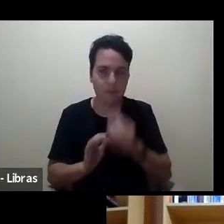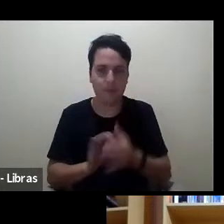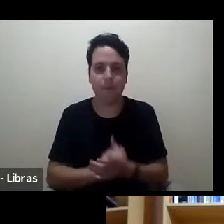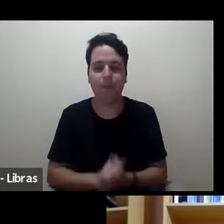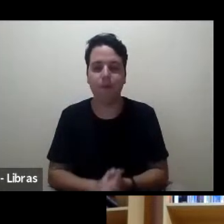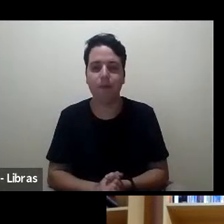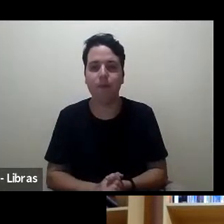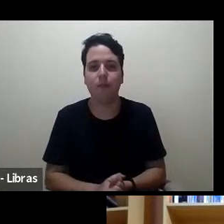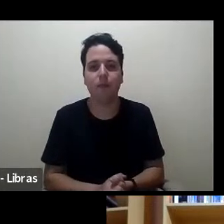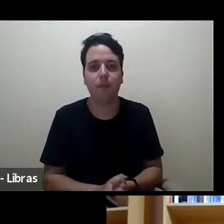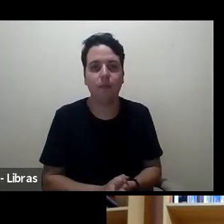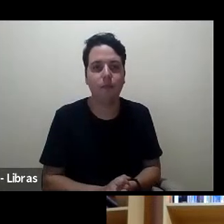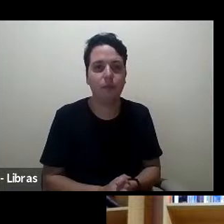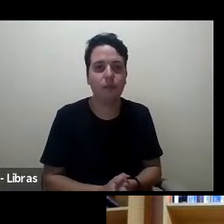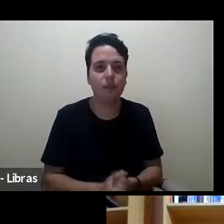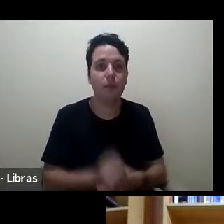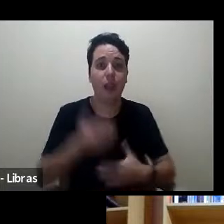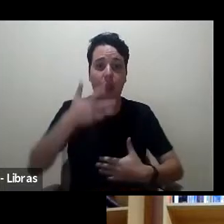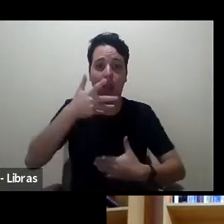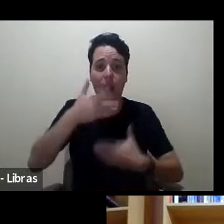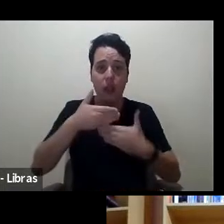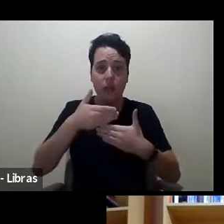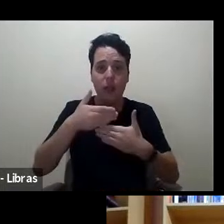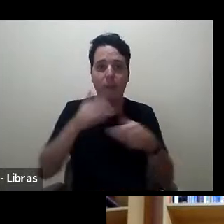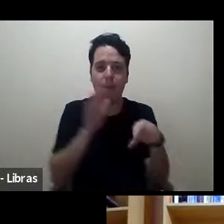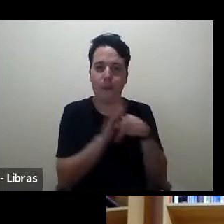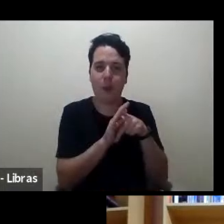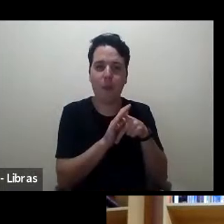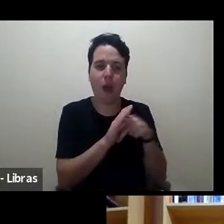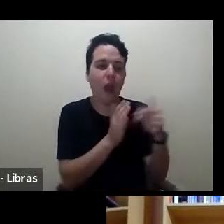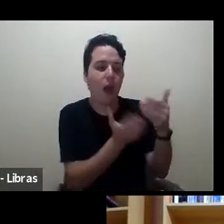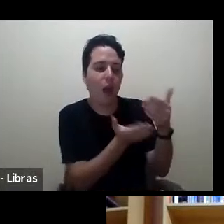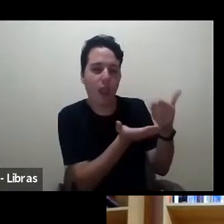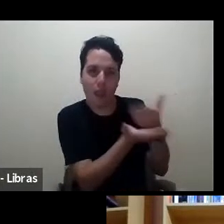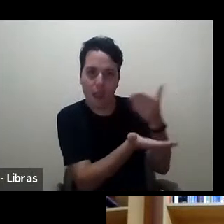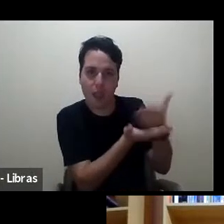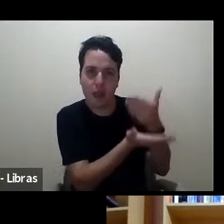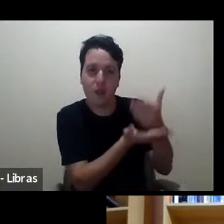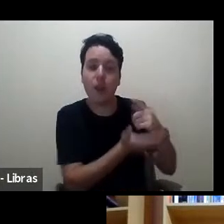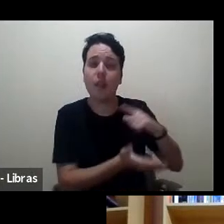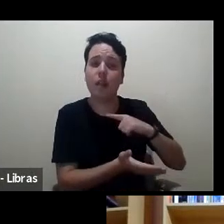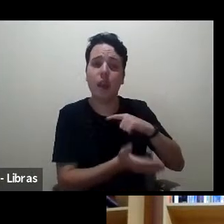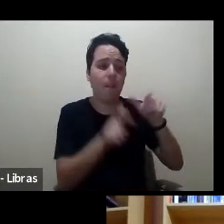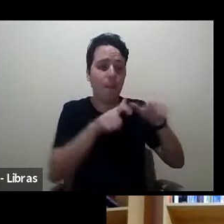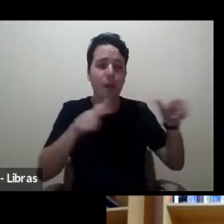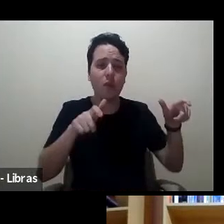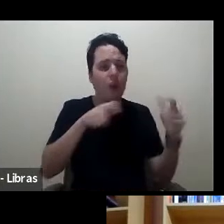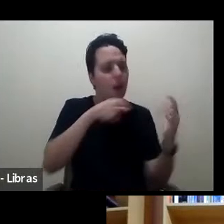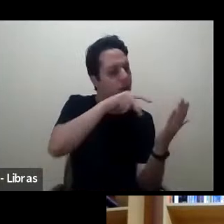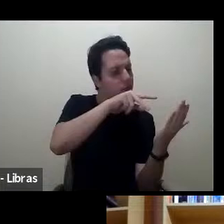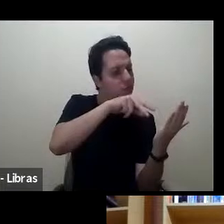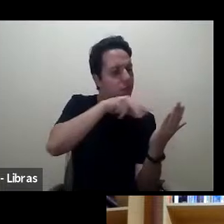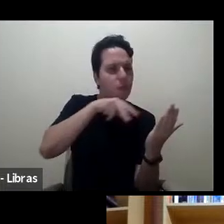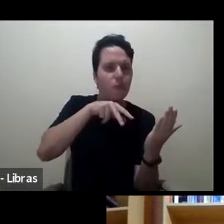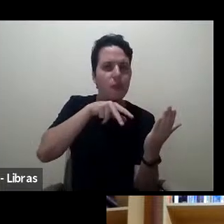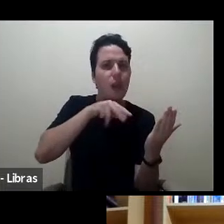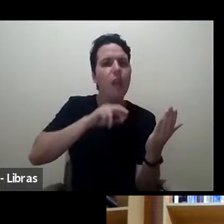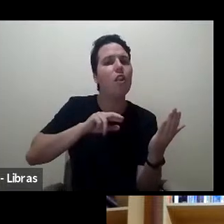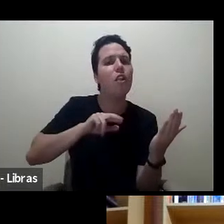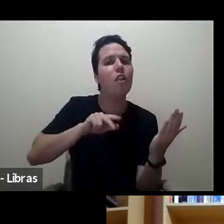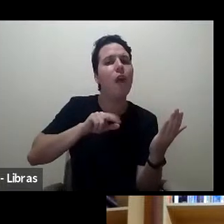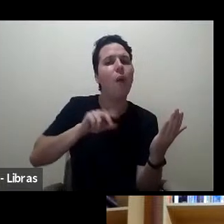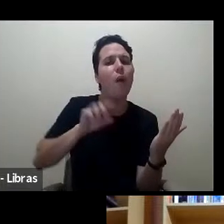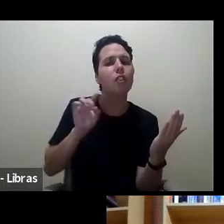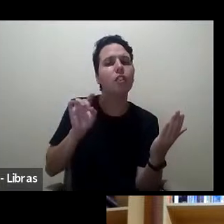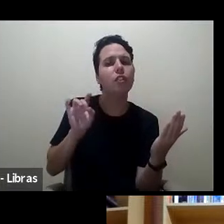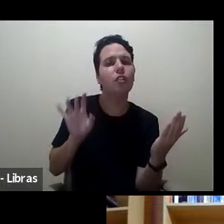as resenhas de livros têm leitores e leitoras que não são simplesmente os